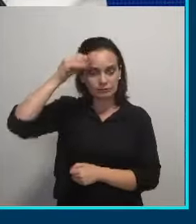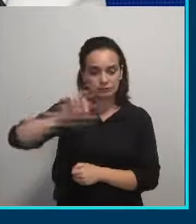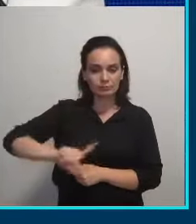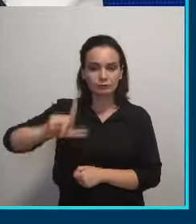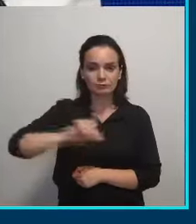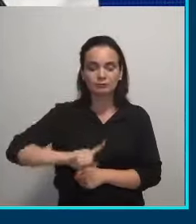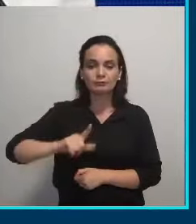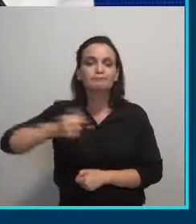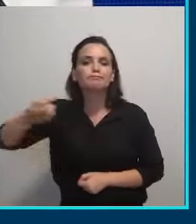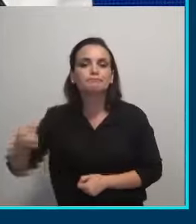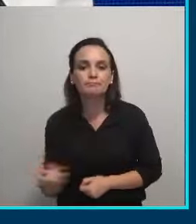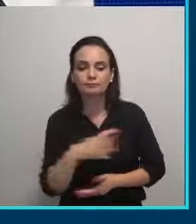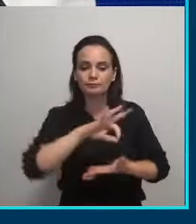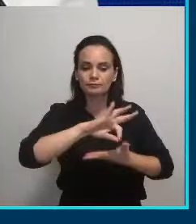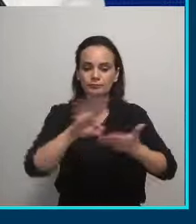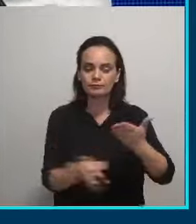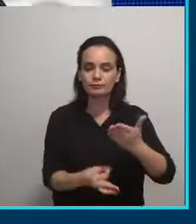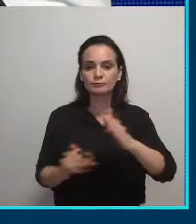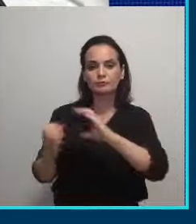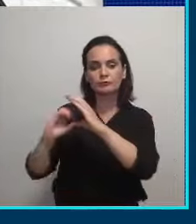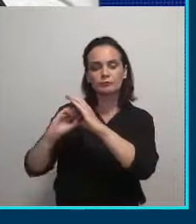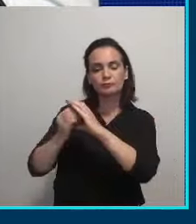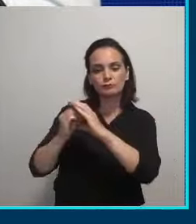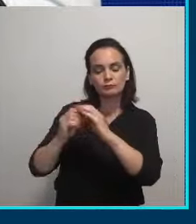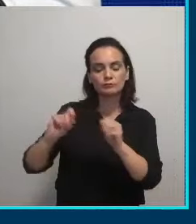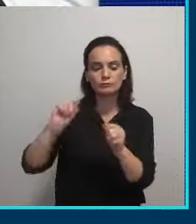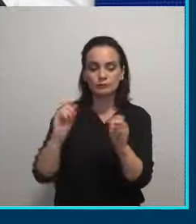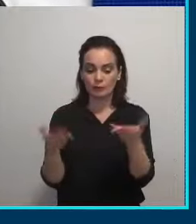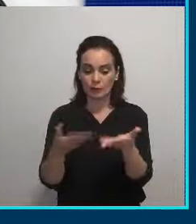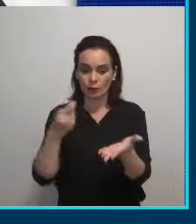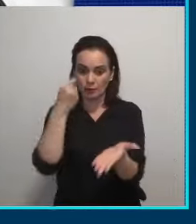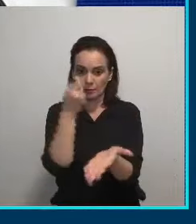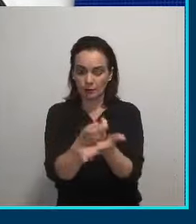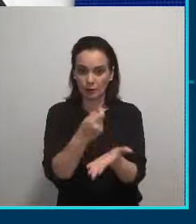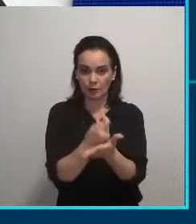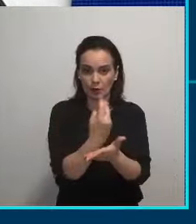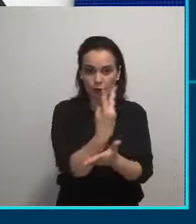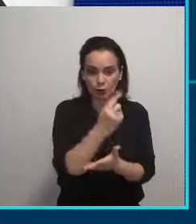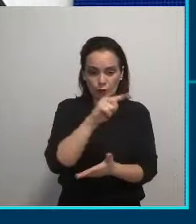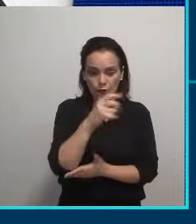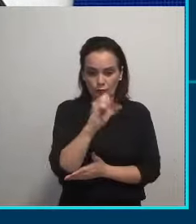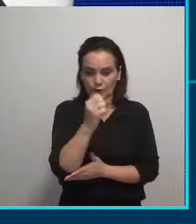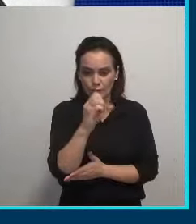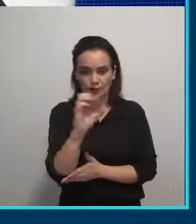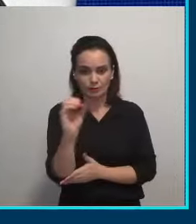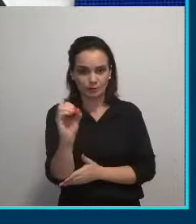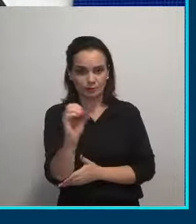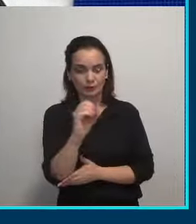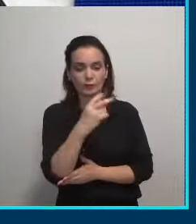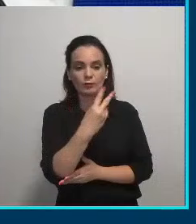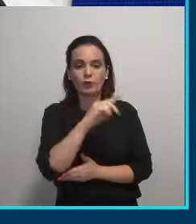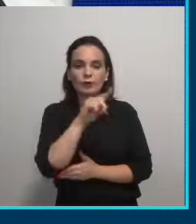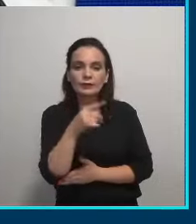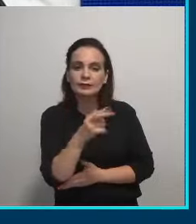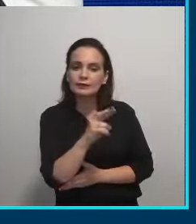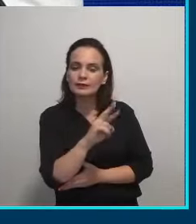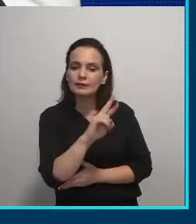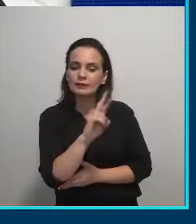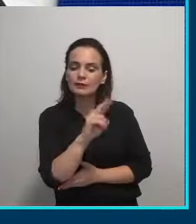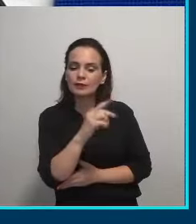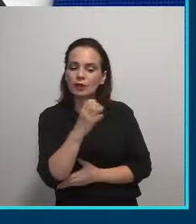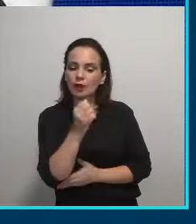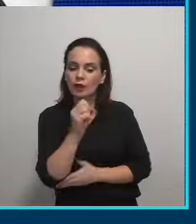assinar um novo contrato com as cooperativas que vai pagar R$,80, um pouco mais de R 2,80, para que faça a